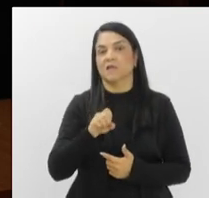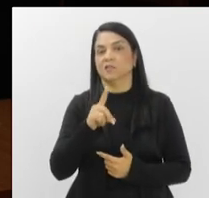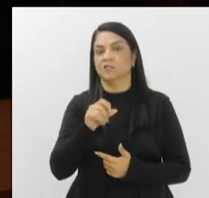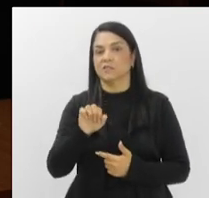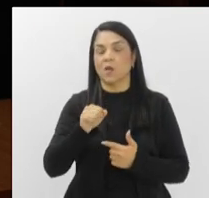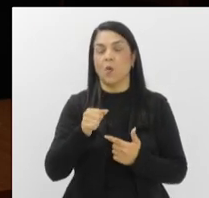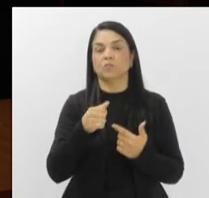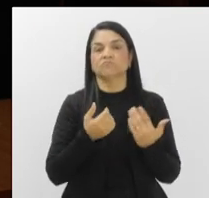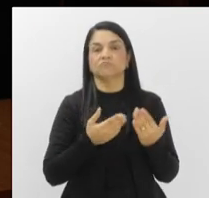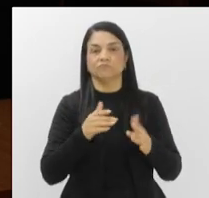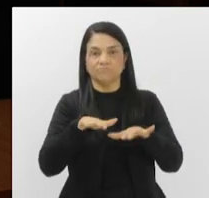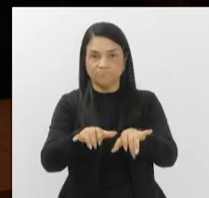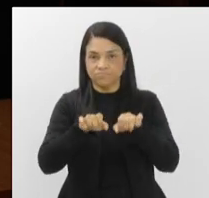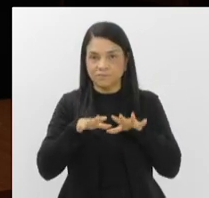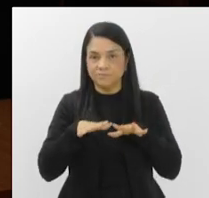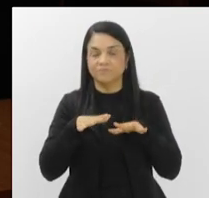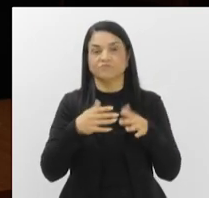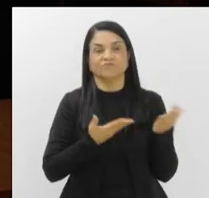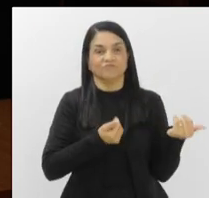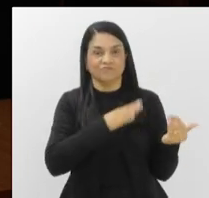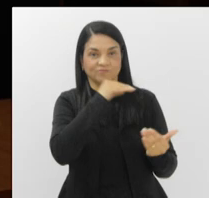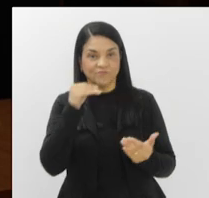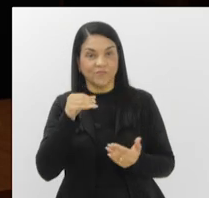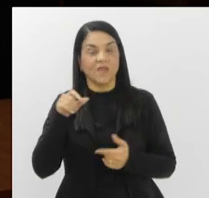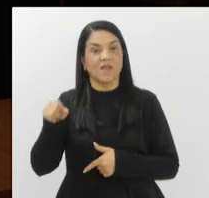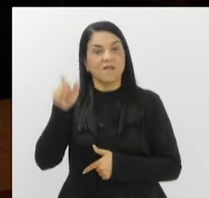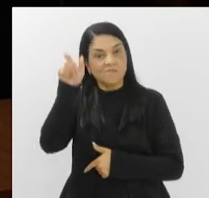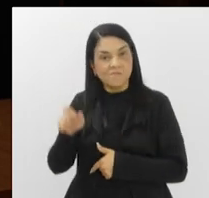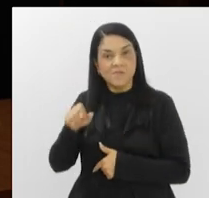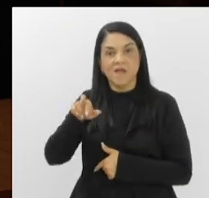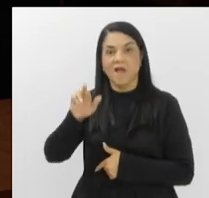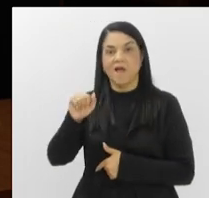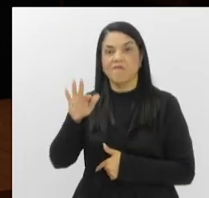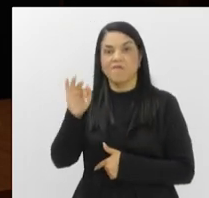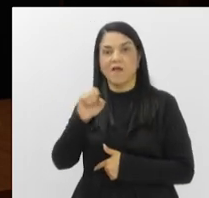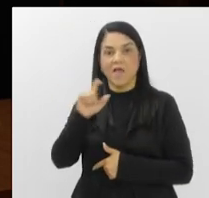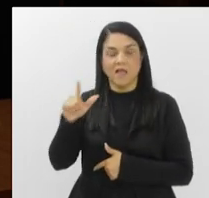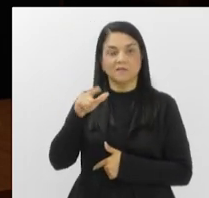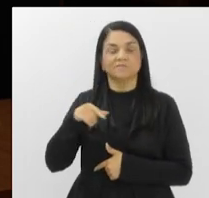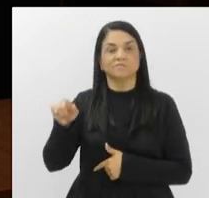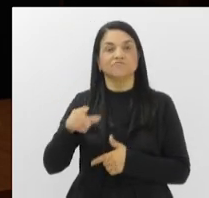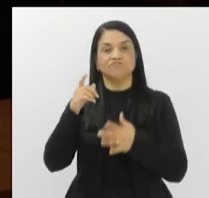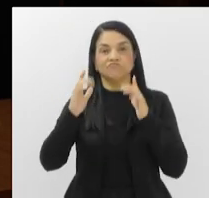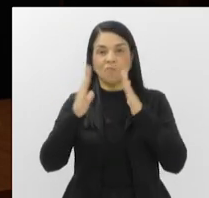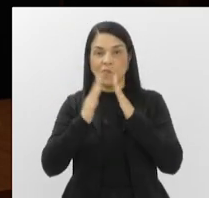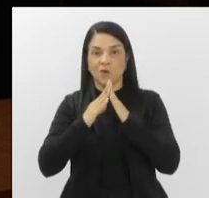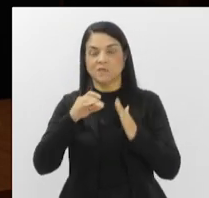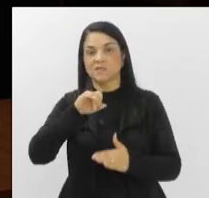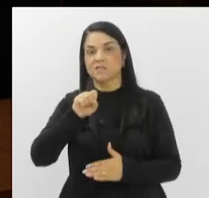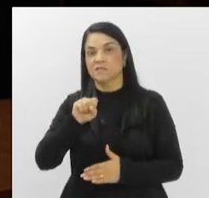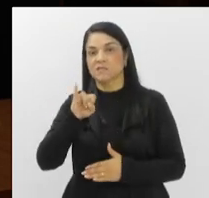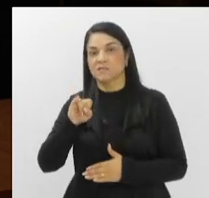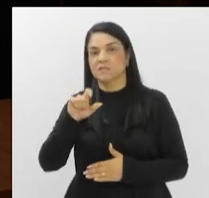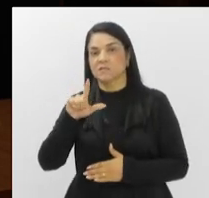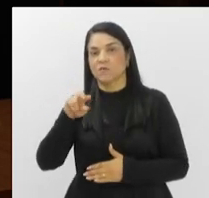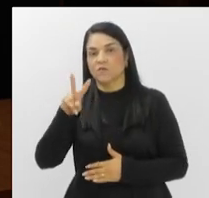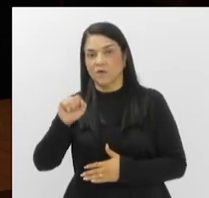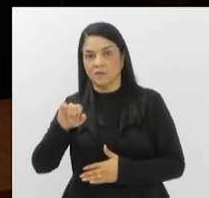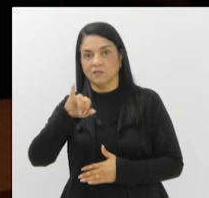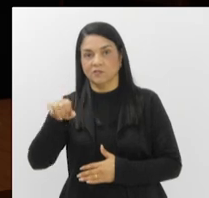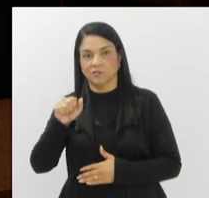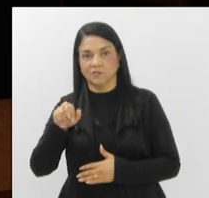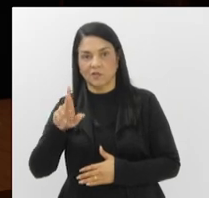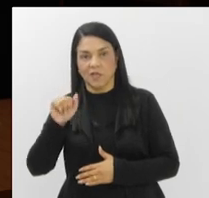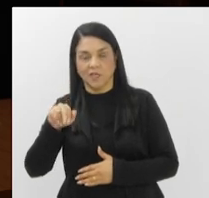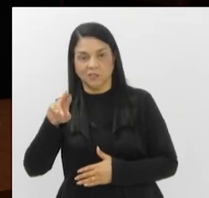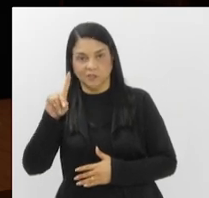A ideia da estudante Lara Rafaelli, do município de Silva Jardim, é que as escolas públicas da rede estadual possam utilizar as redes sociais para se